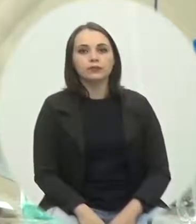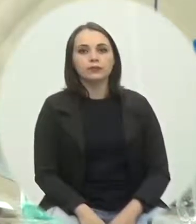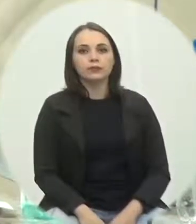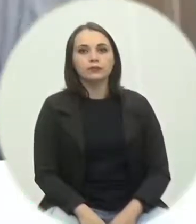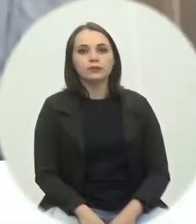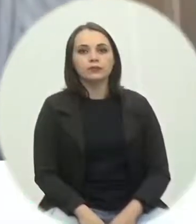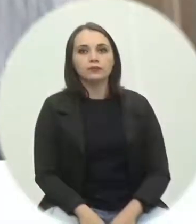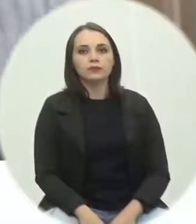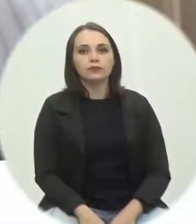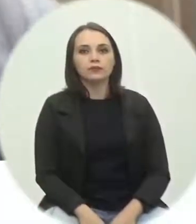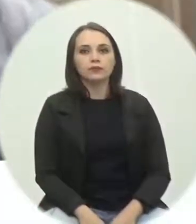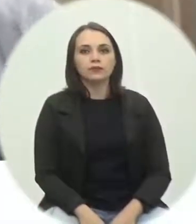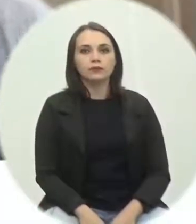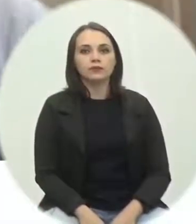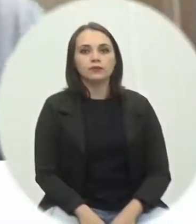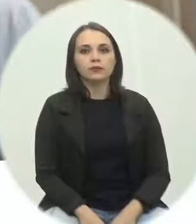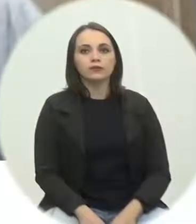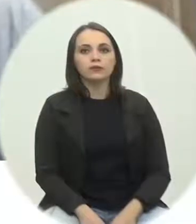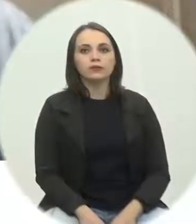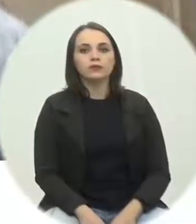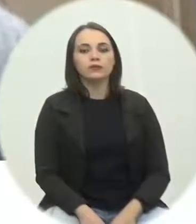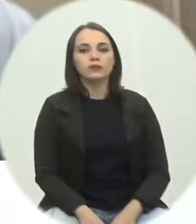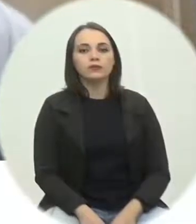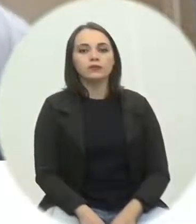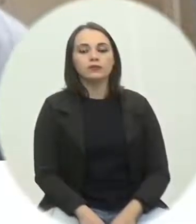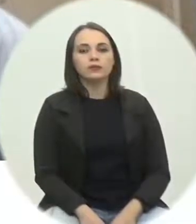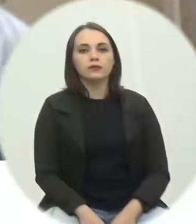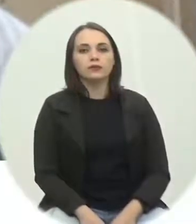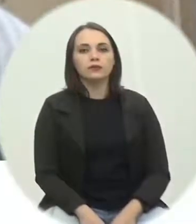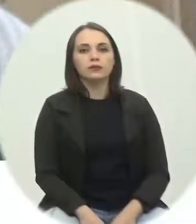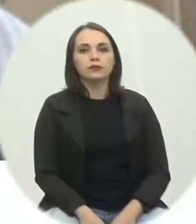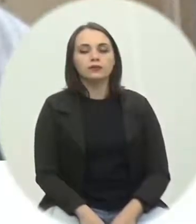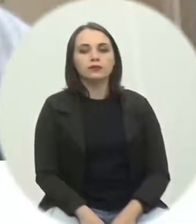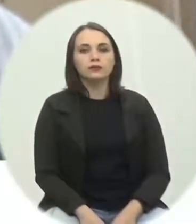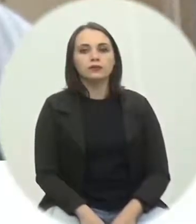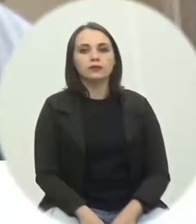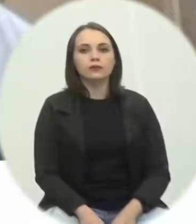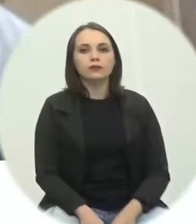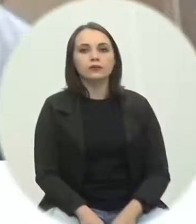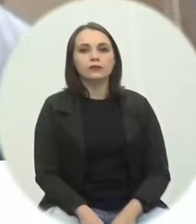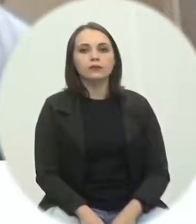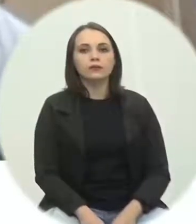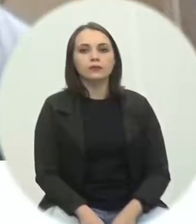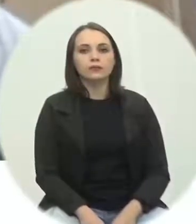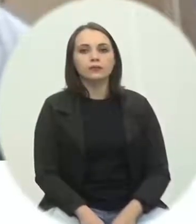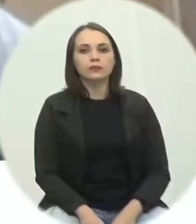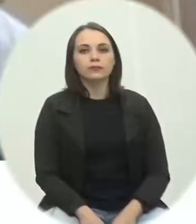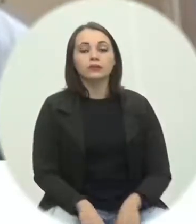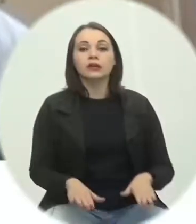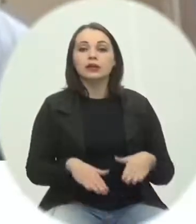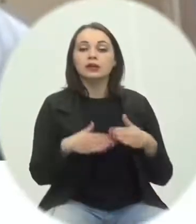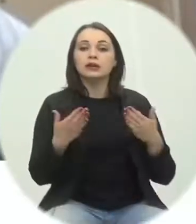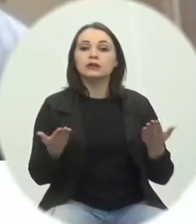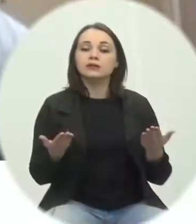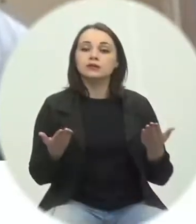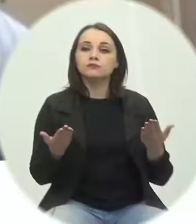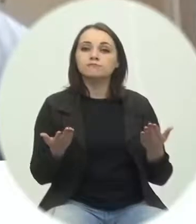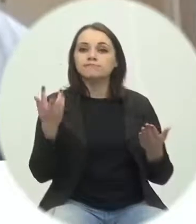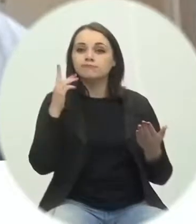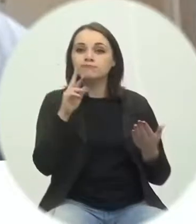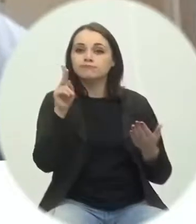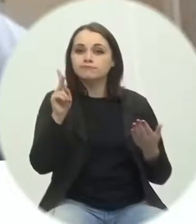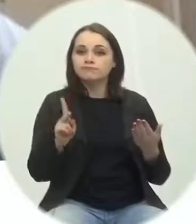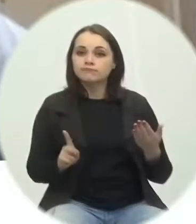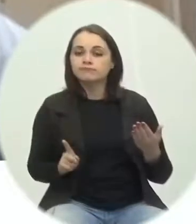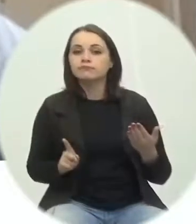Temos alguma coisa em comum, vereador Jair. Então, Sr. Presidente, Srs.